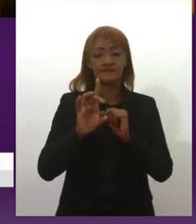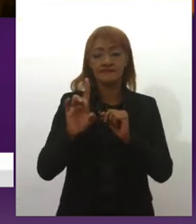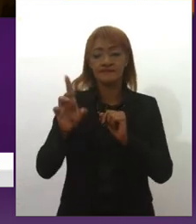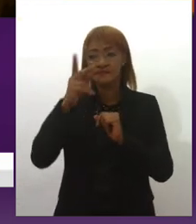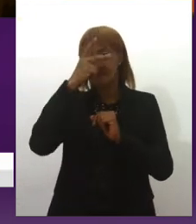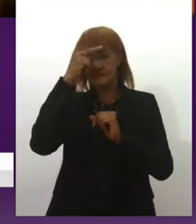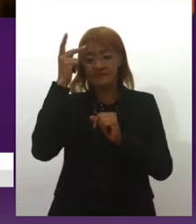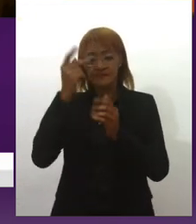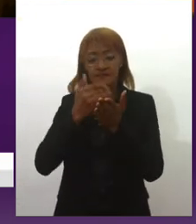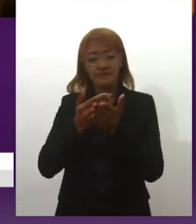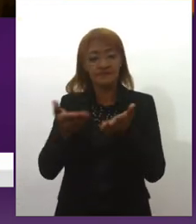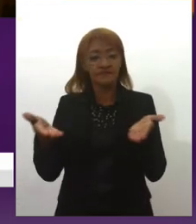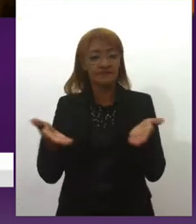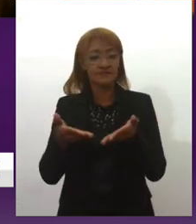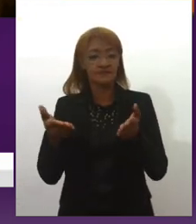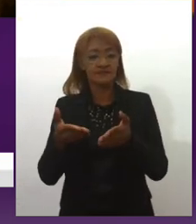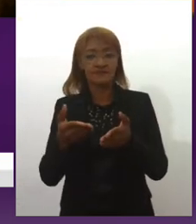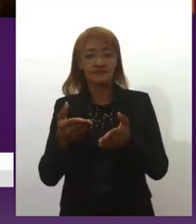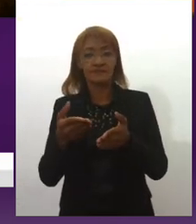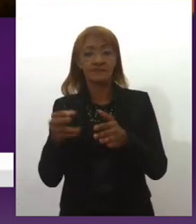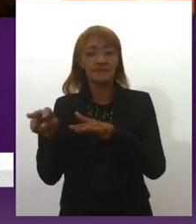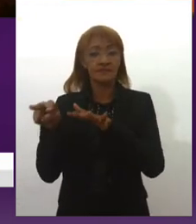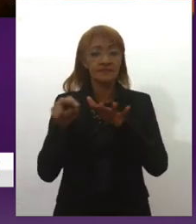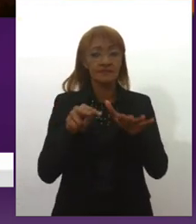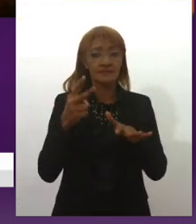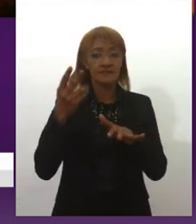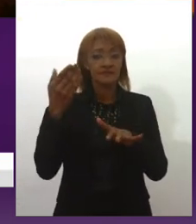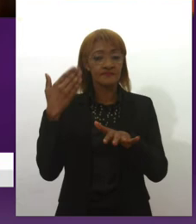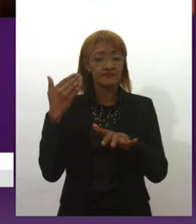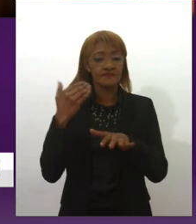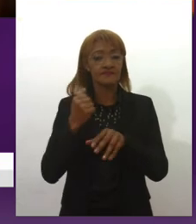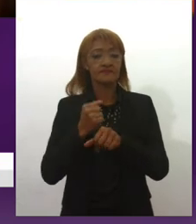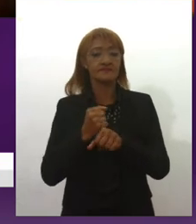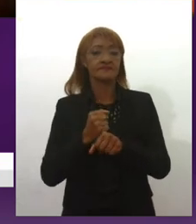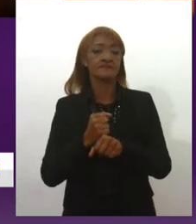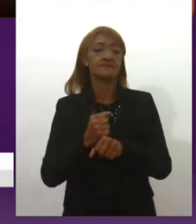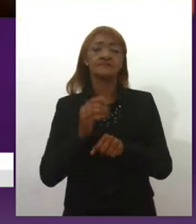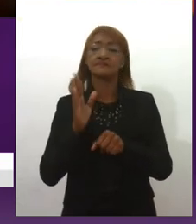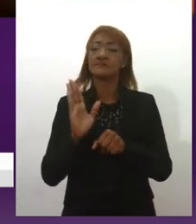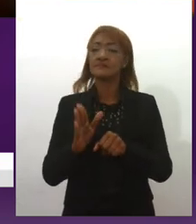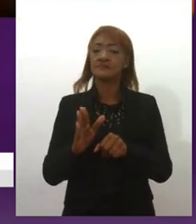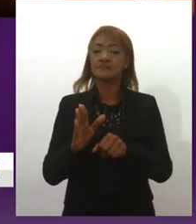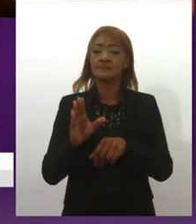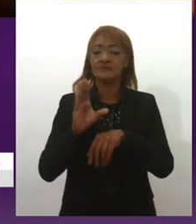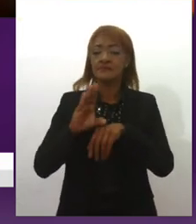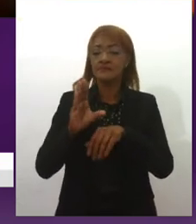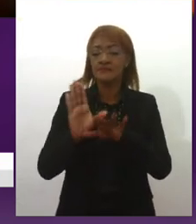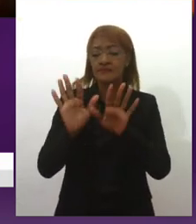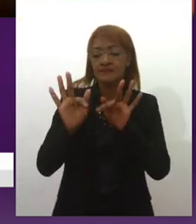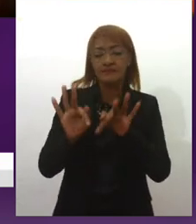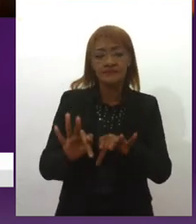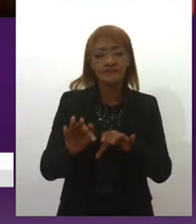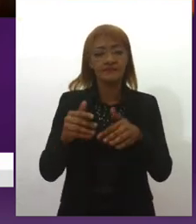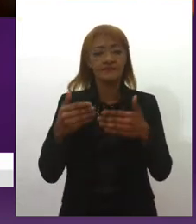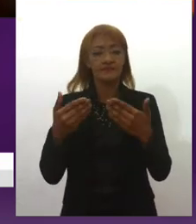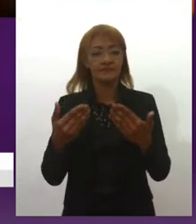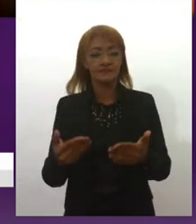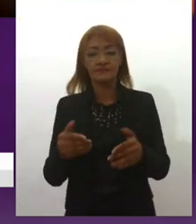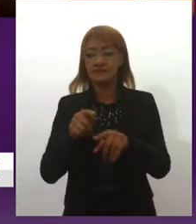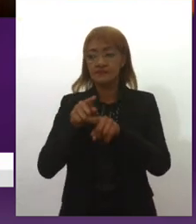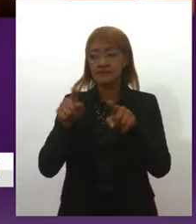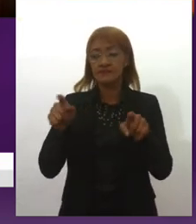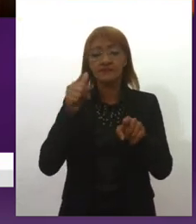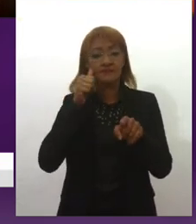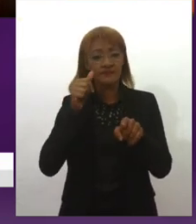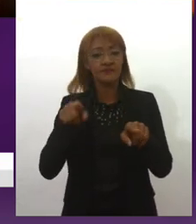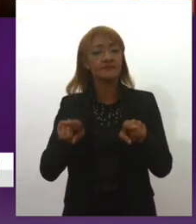Então, assim, duas semanas atrás, eles terminaram o curso, nesse curso, eles formam essas mulheres, são feitos por mulheres